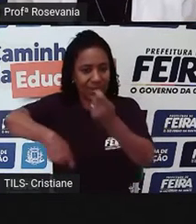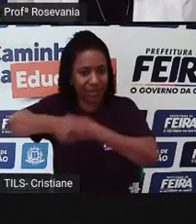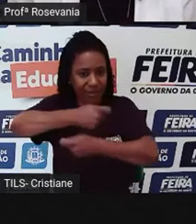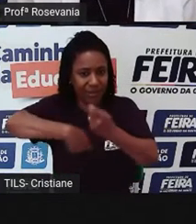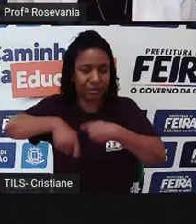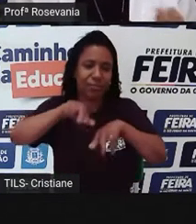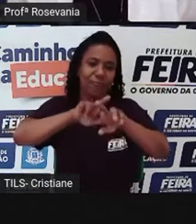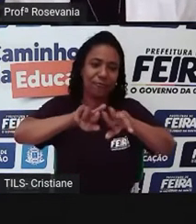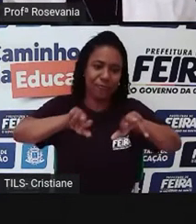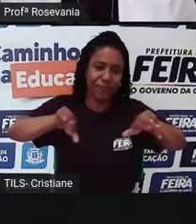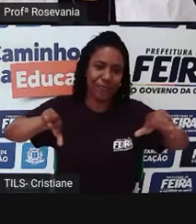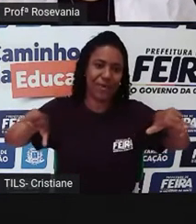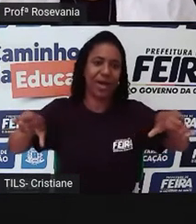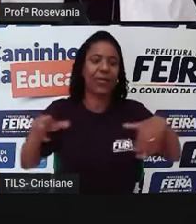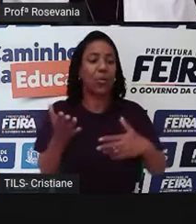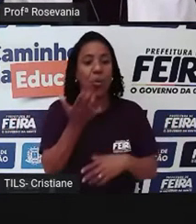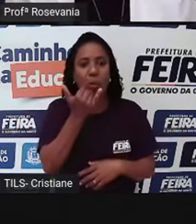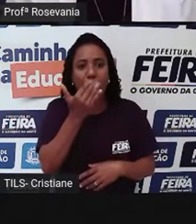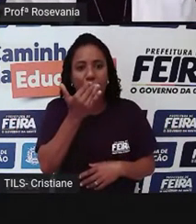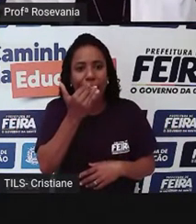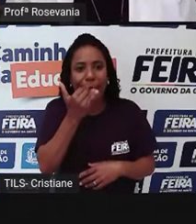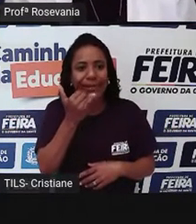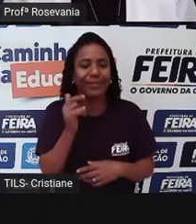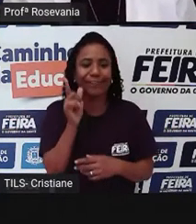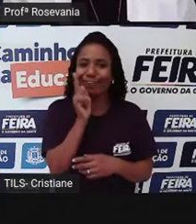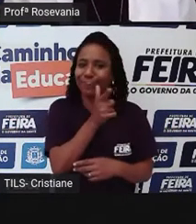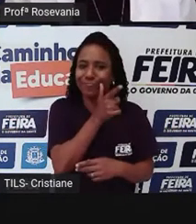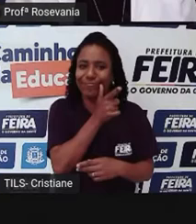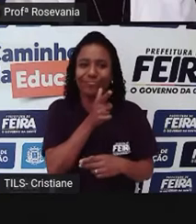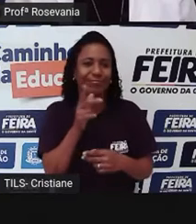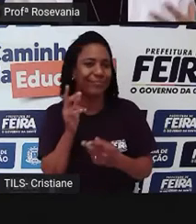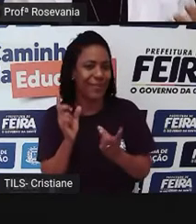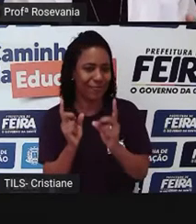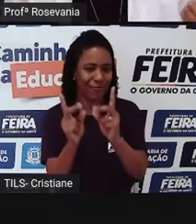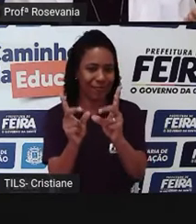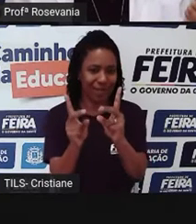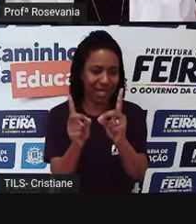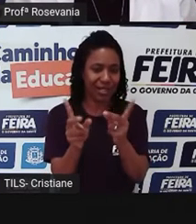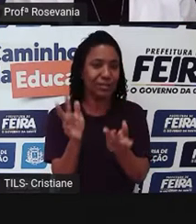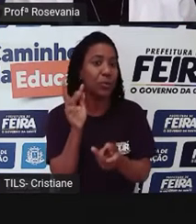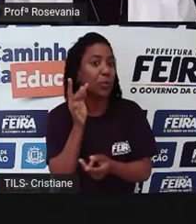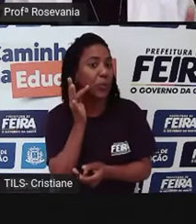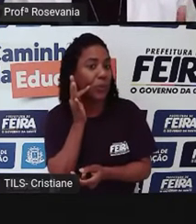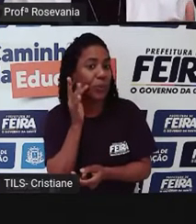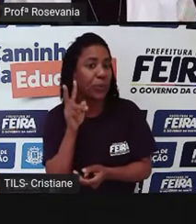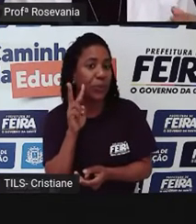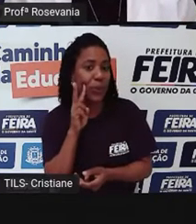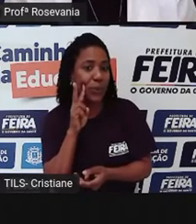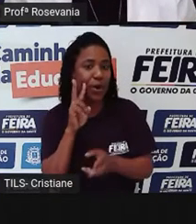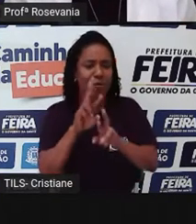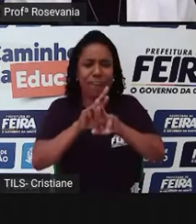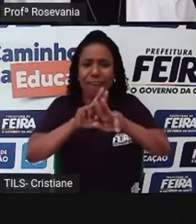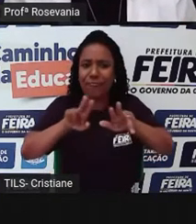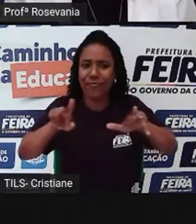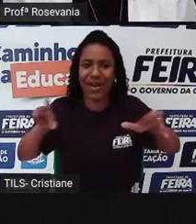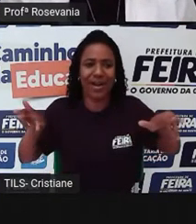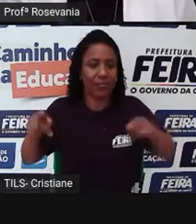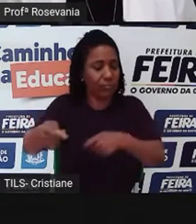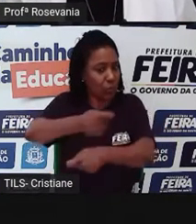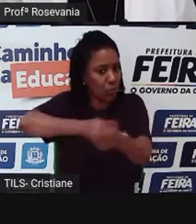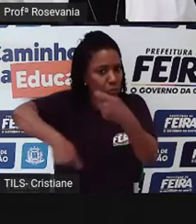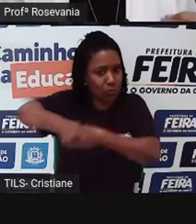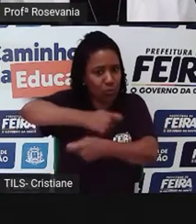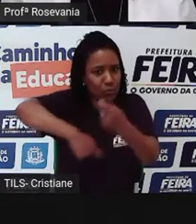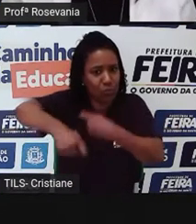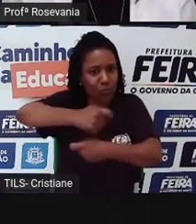variados, mercadorias e comidas típicas da região, que representam uma importante atividade para a economia das cidades.